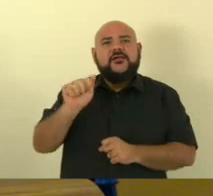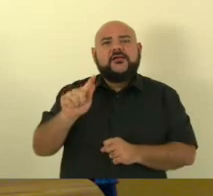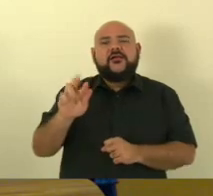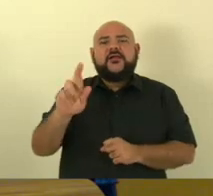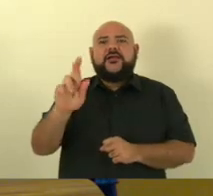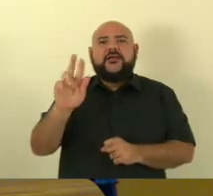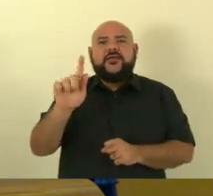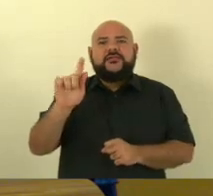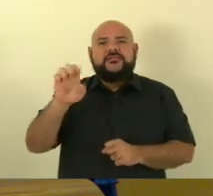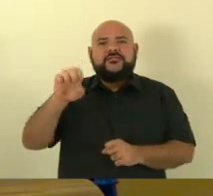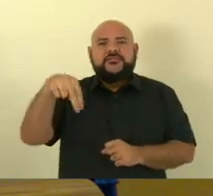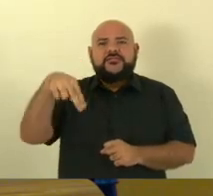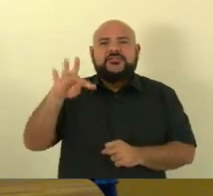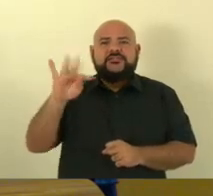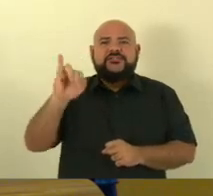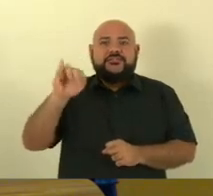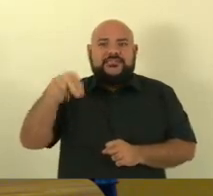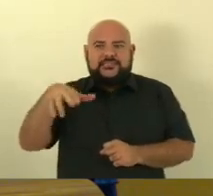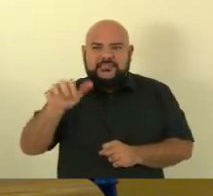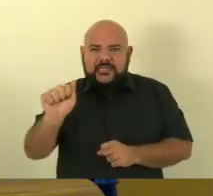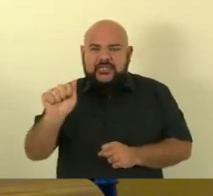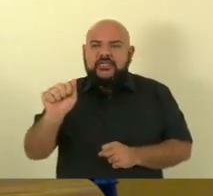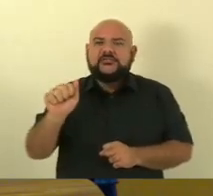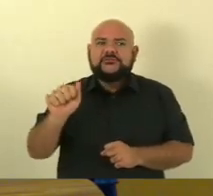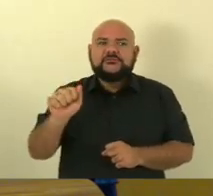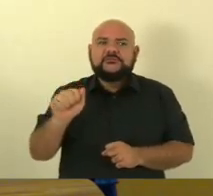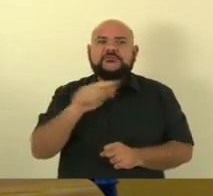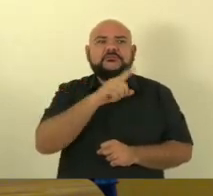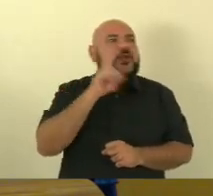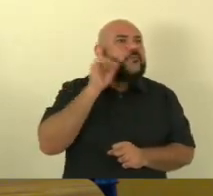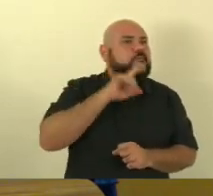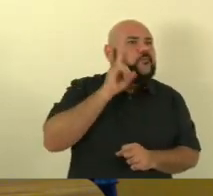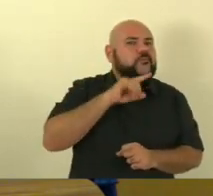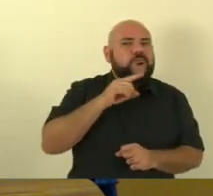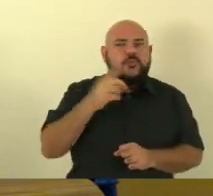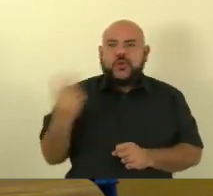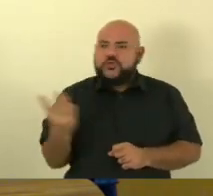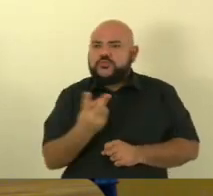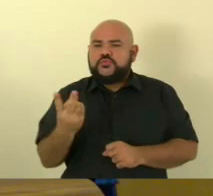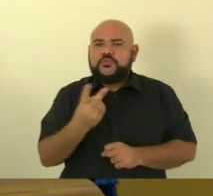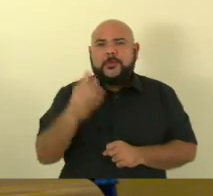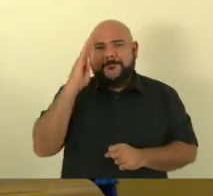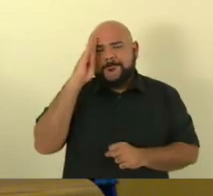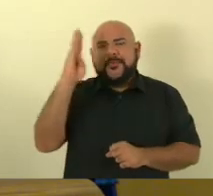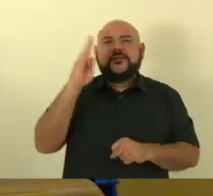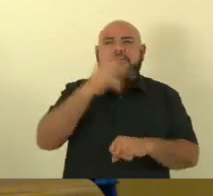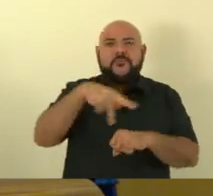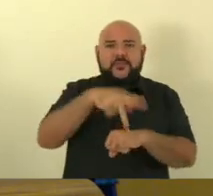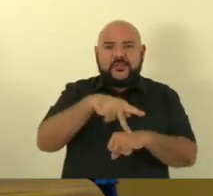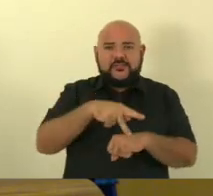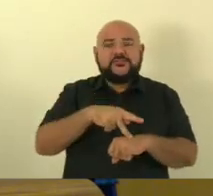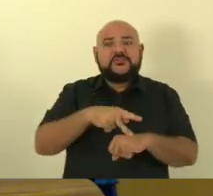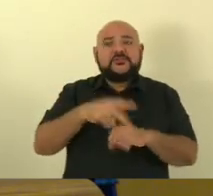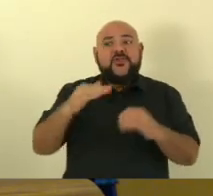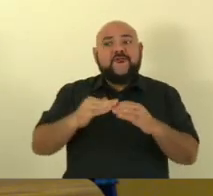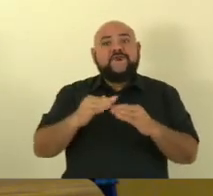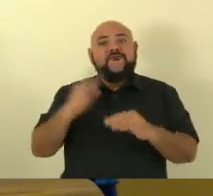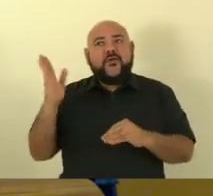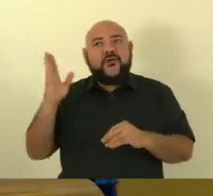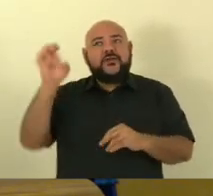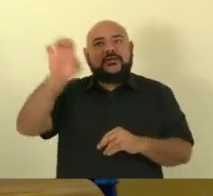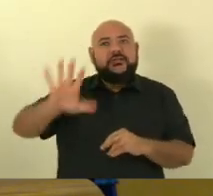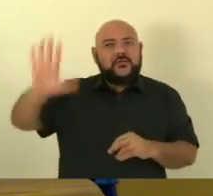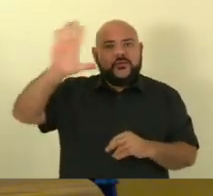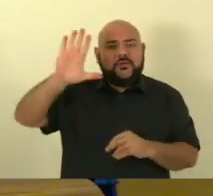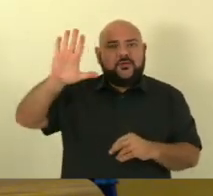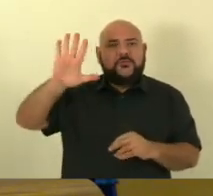deputado Danilo Baense Argentina e Estados Unidos eram as duas principais potências fora da Europa a Argentina se perdeu